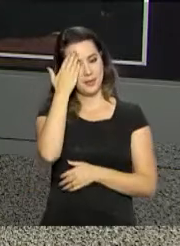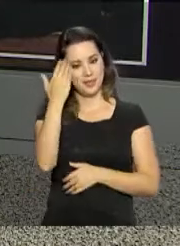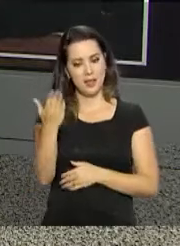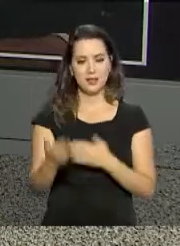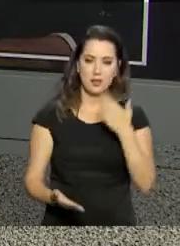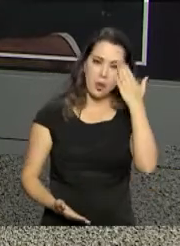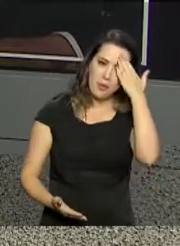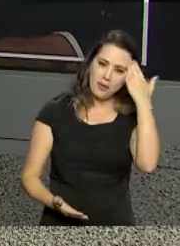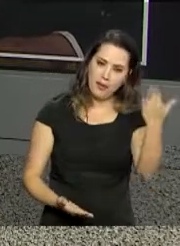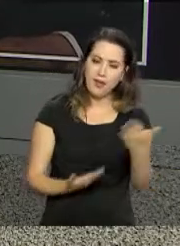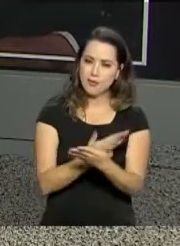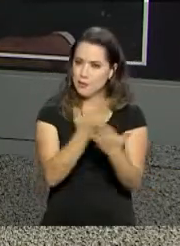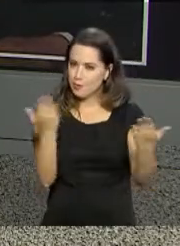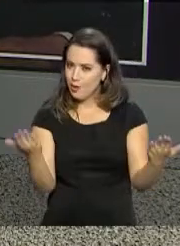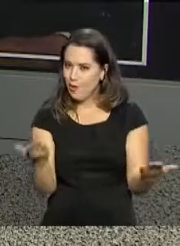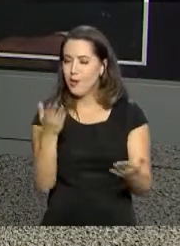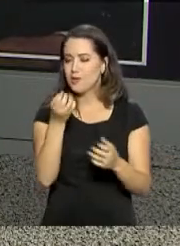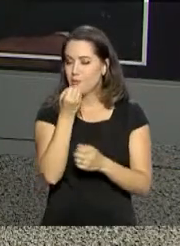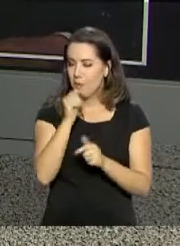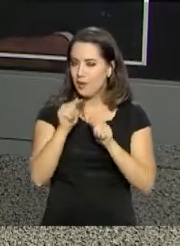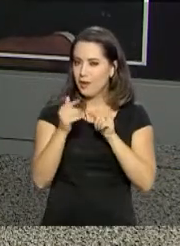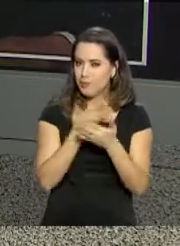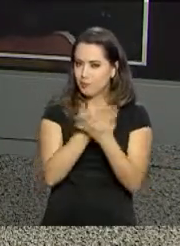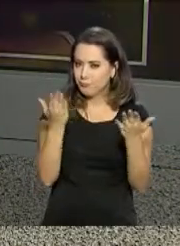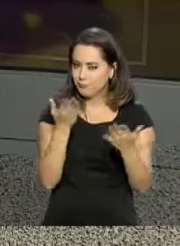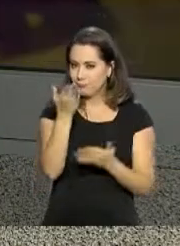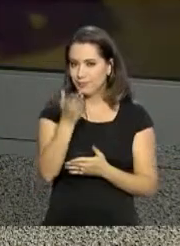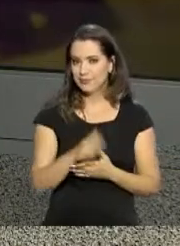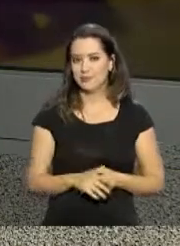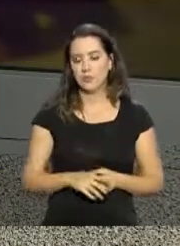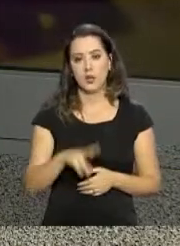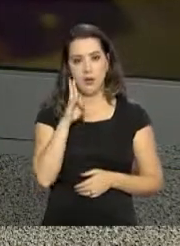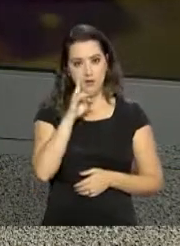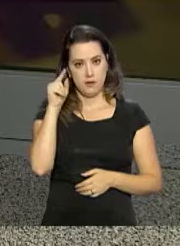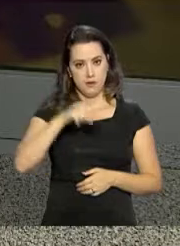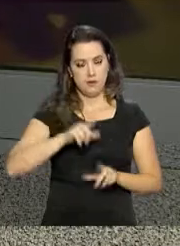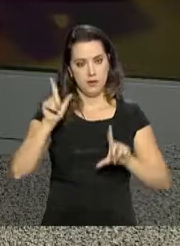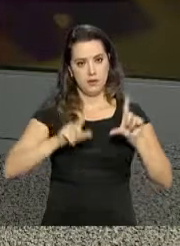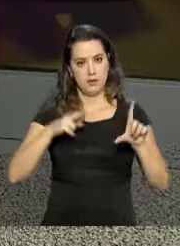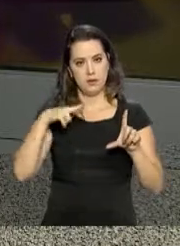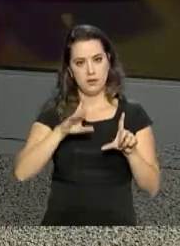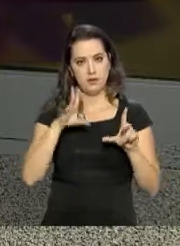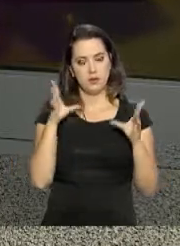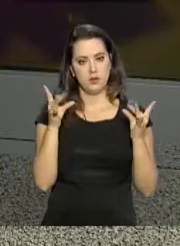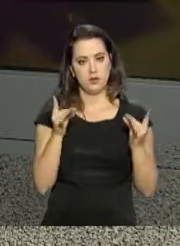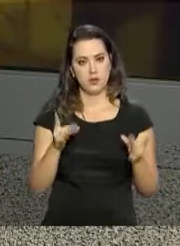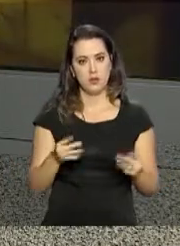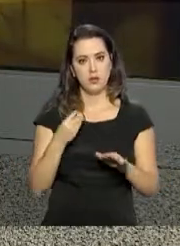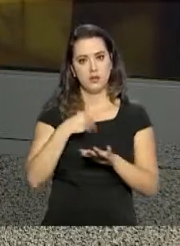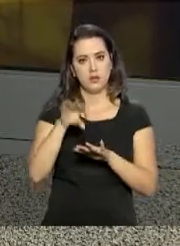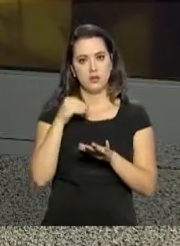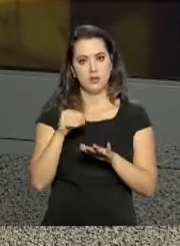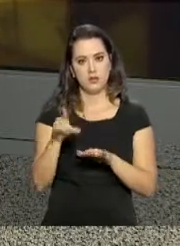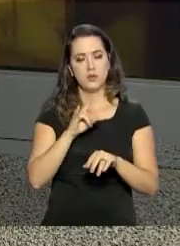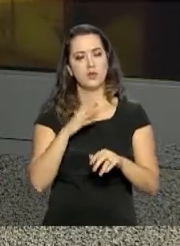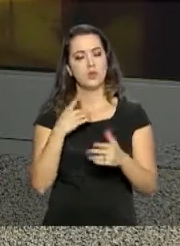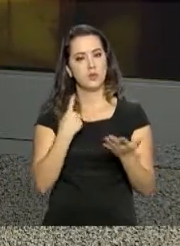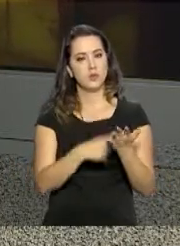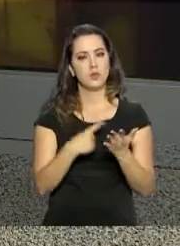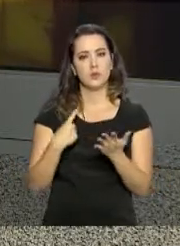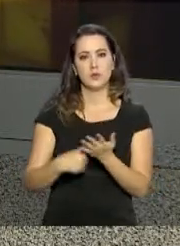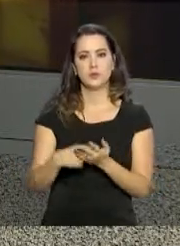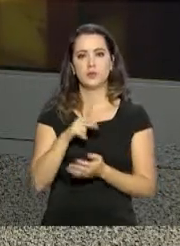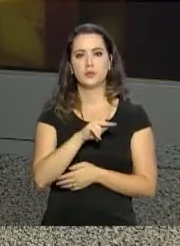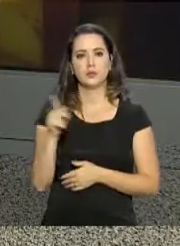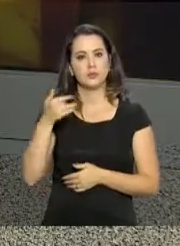Ney. Obrigado, Luana. Bom trabalho para vocês aí. E você confere aqui na NBR todas as informações sobre as agendas do